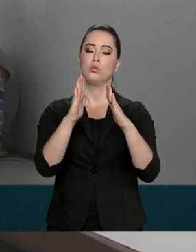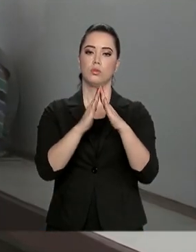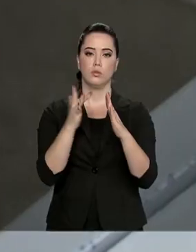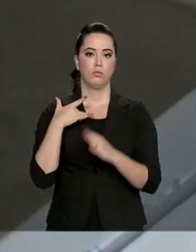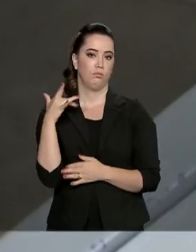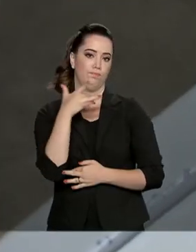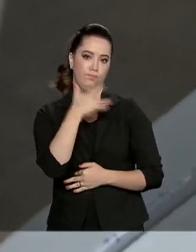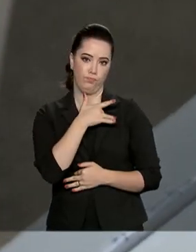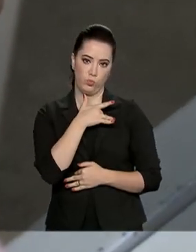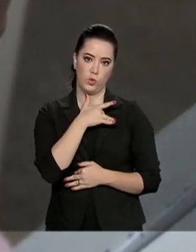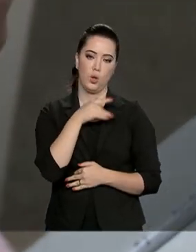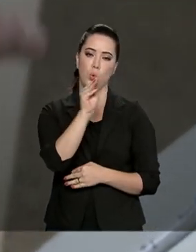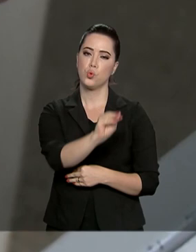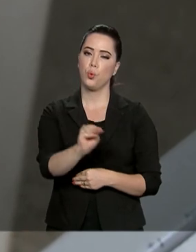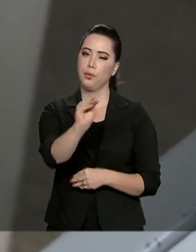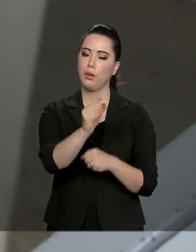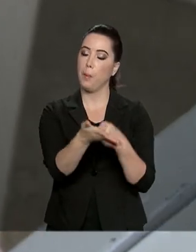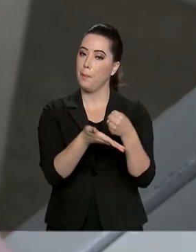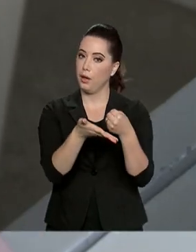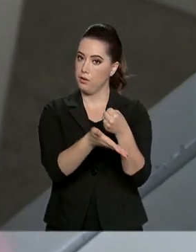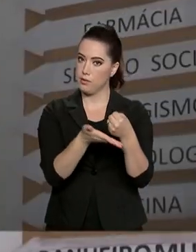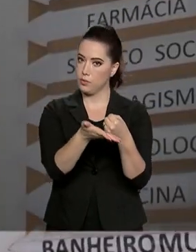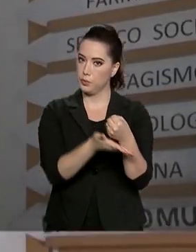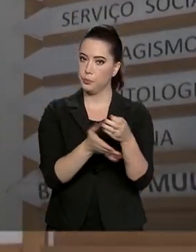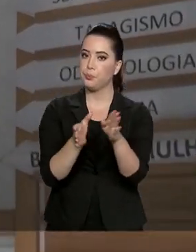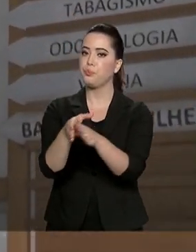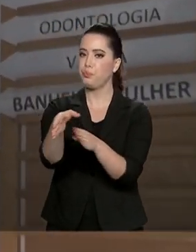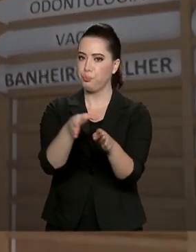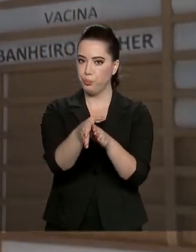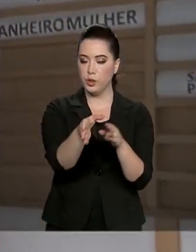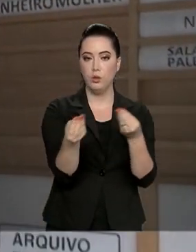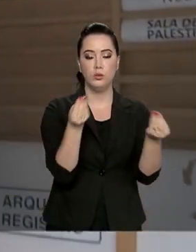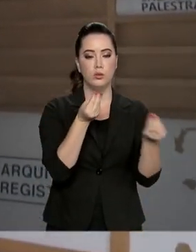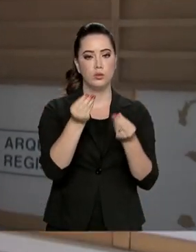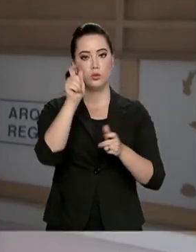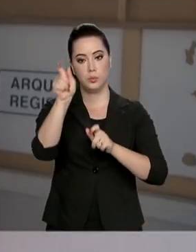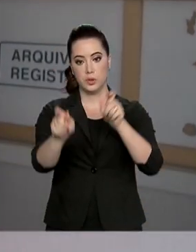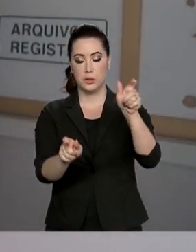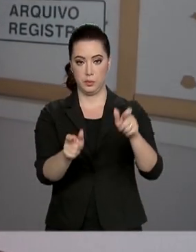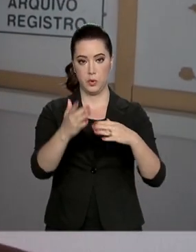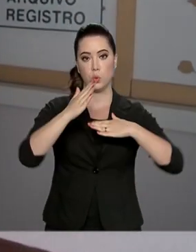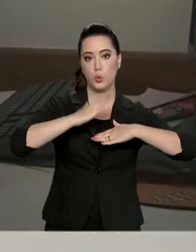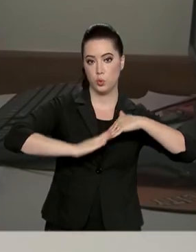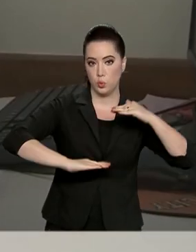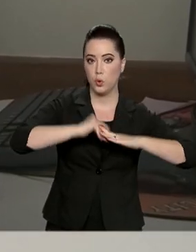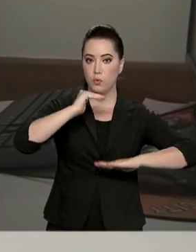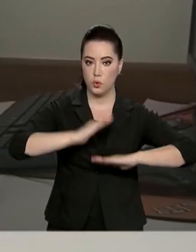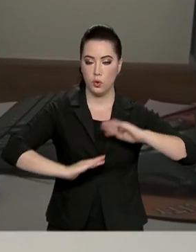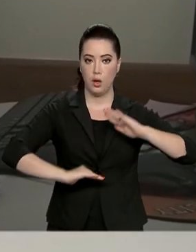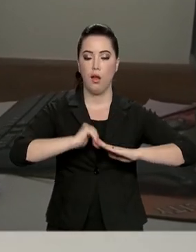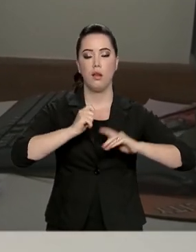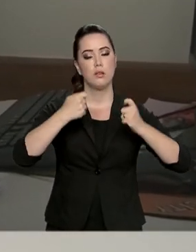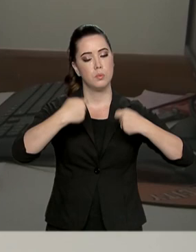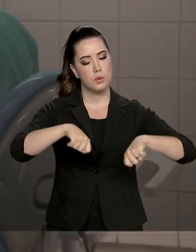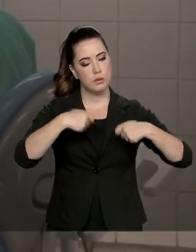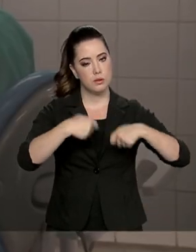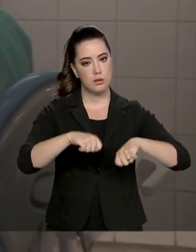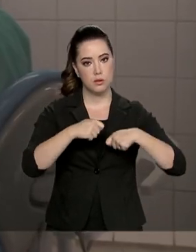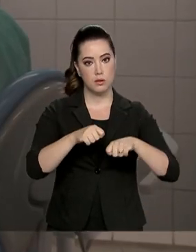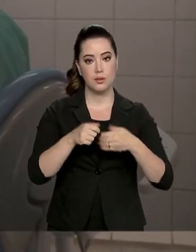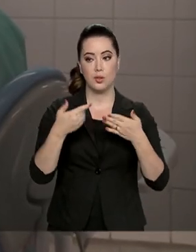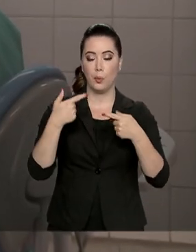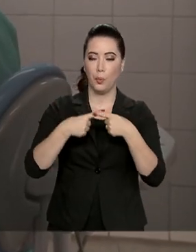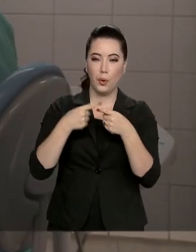atenção primária e traz orientações sobre o comportamento dos profissionais nos atendimentos que são a